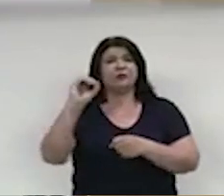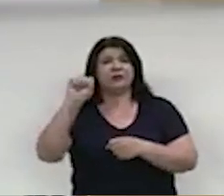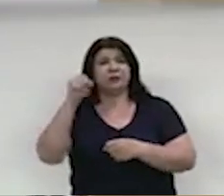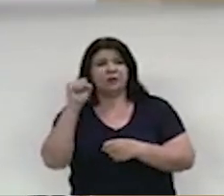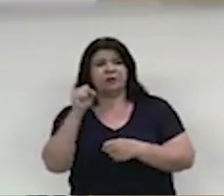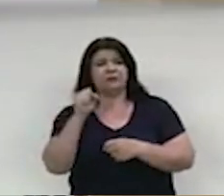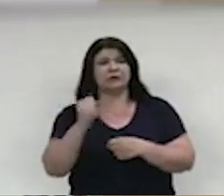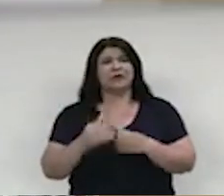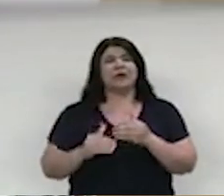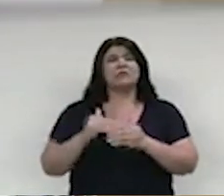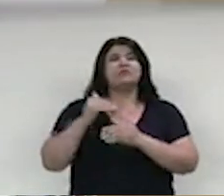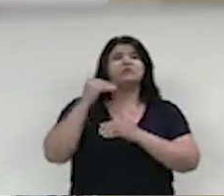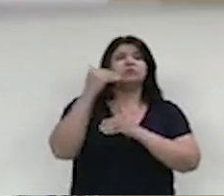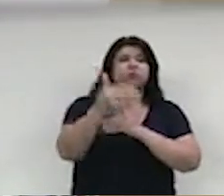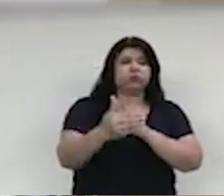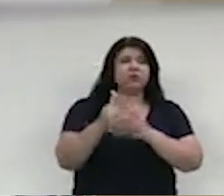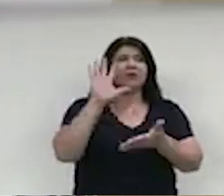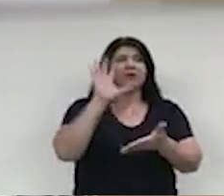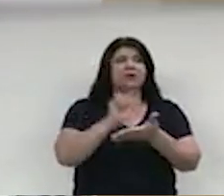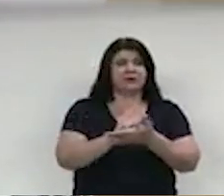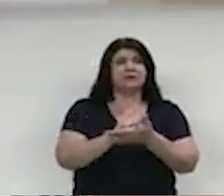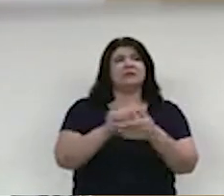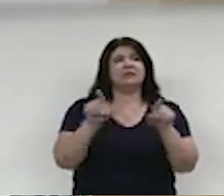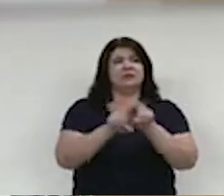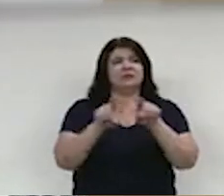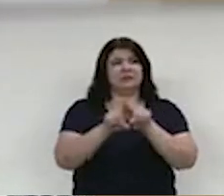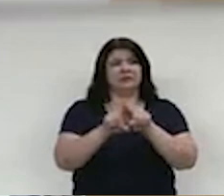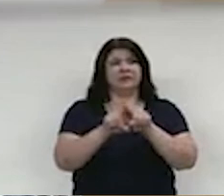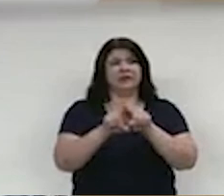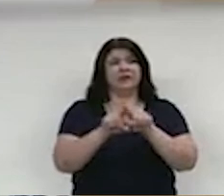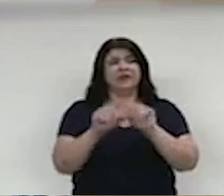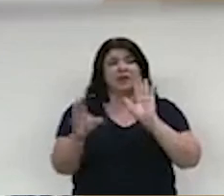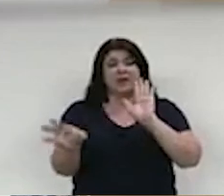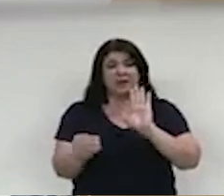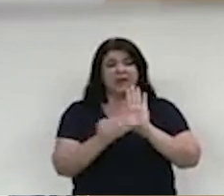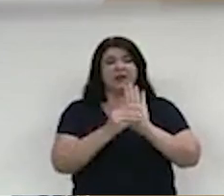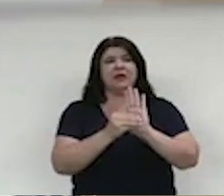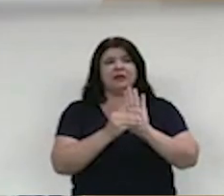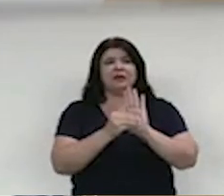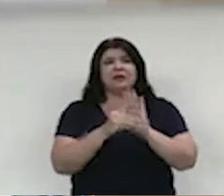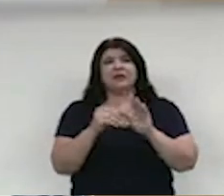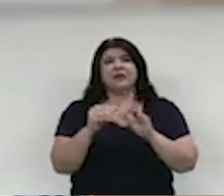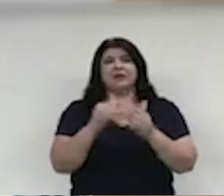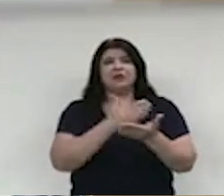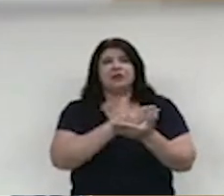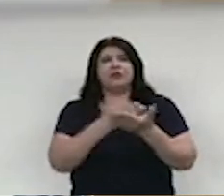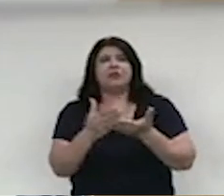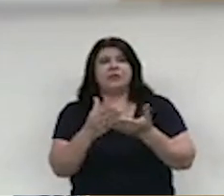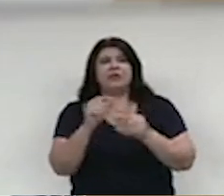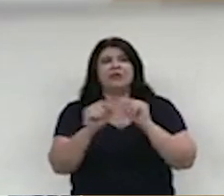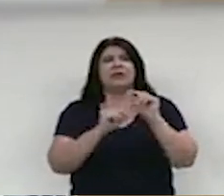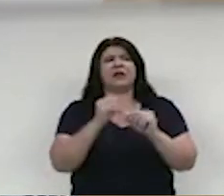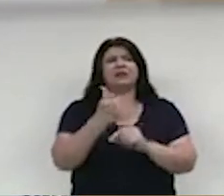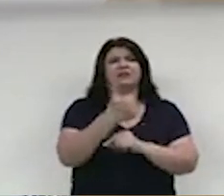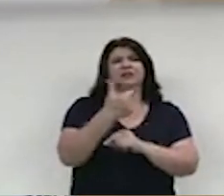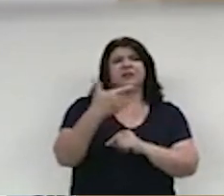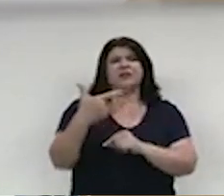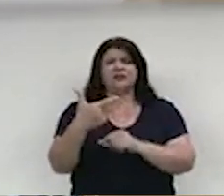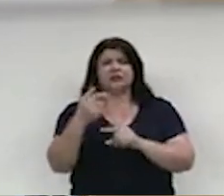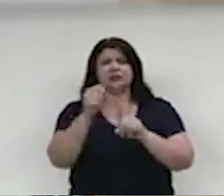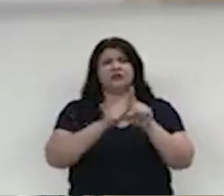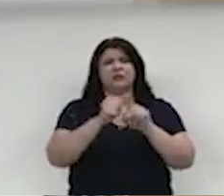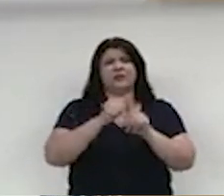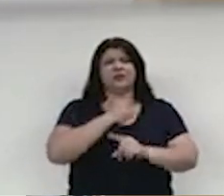Posteriormente, conforme certidão anexa da Juscesp, DOC2, desde 12 de agosto de 2011, o senhor Fábio Arruda